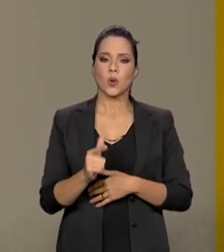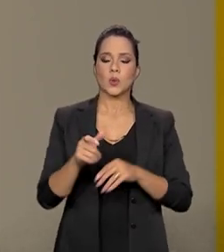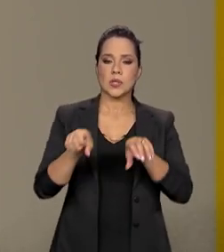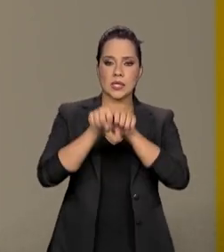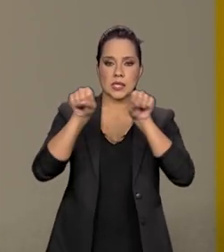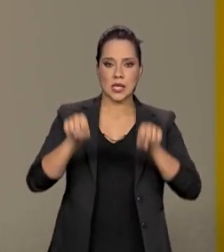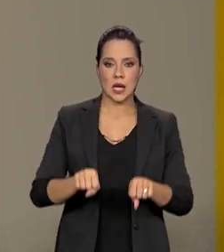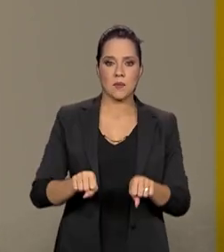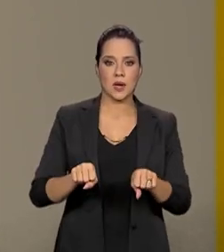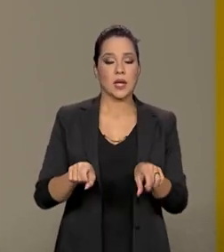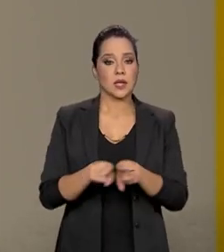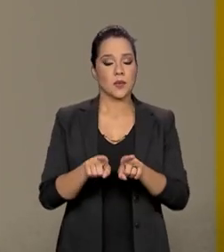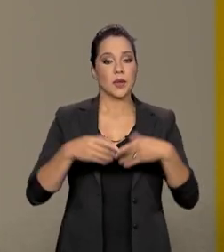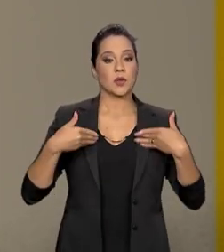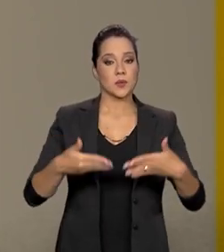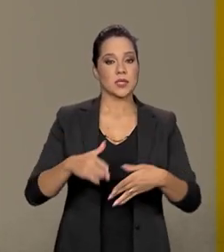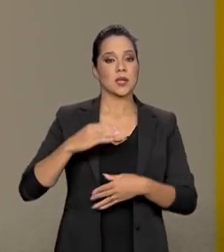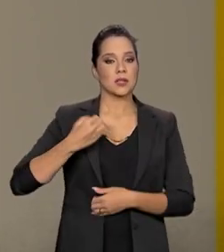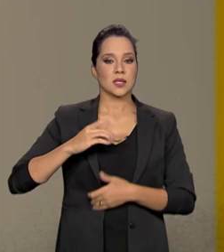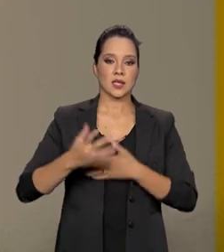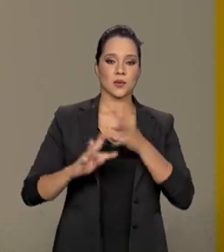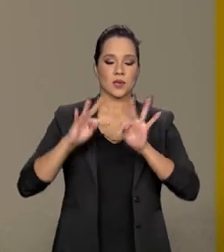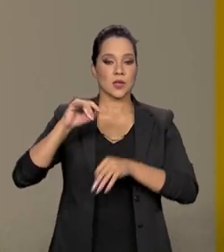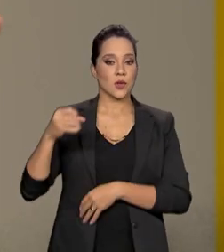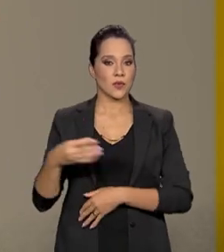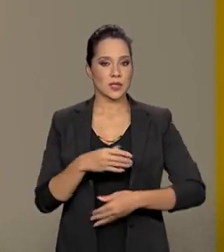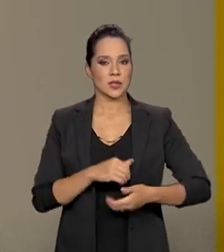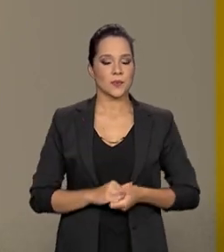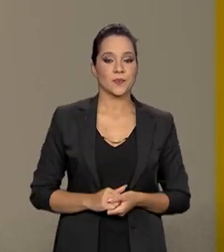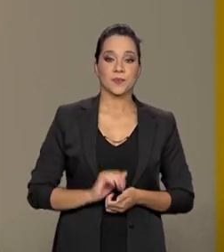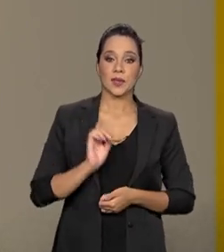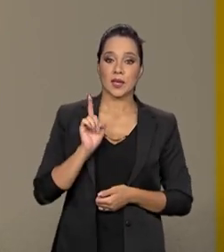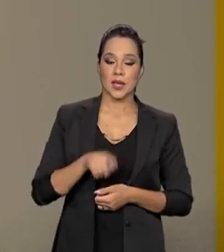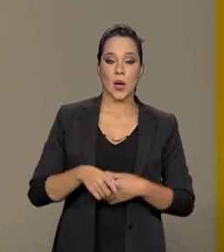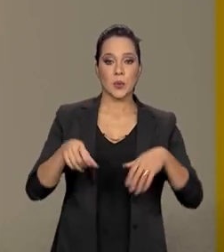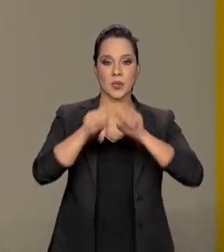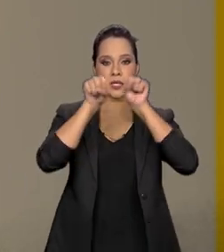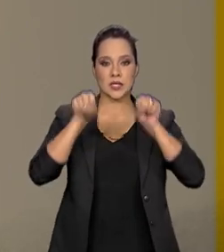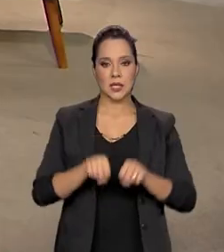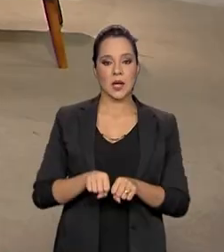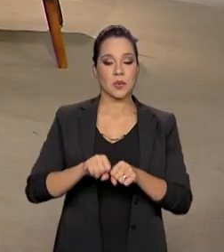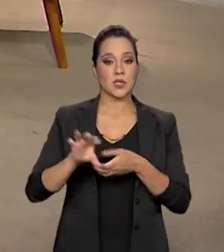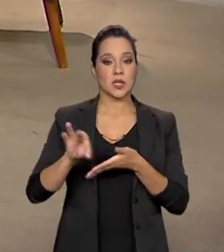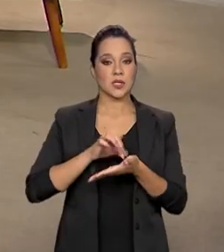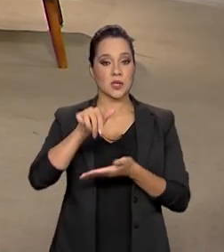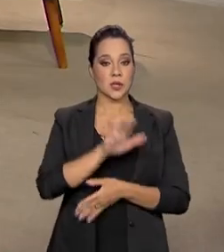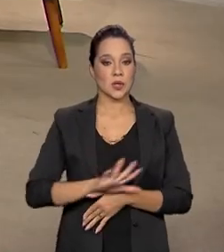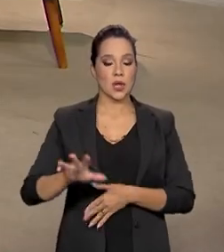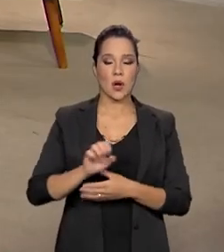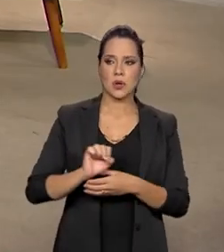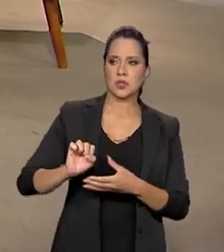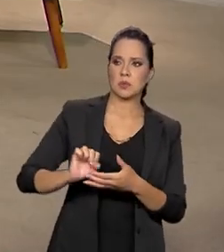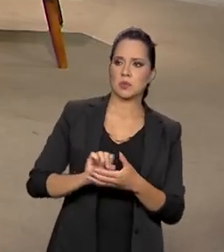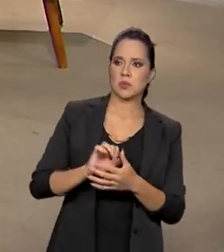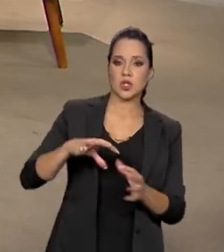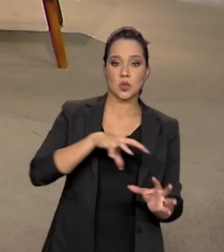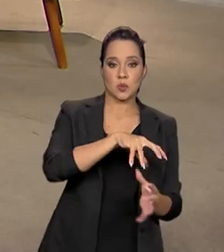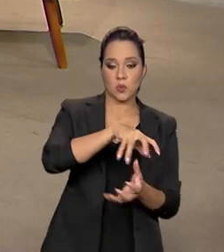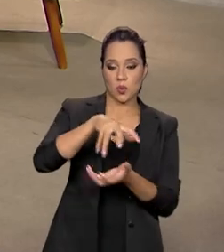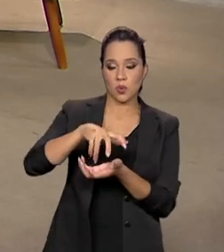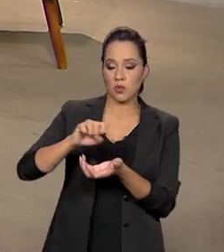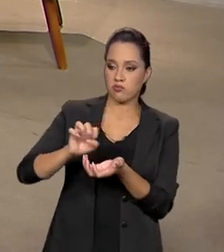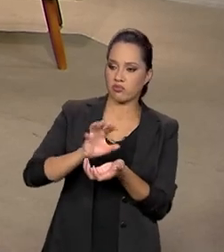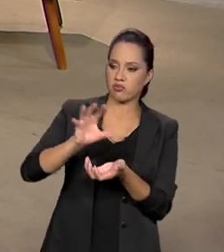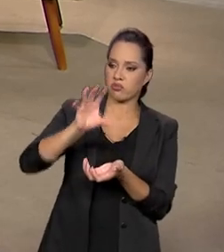sistema do Ministério da Ciência, Tecnologia e Inovação, que é o Sistema de Registro Nacional de Emissões de Gás de Efeito